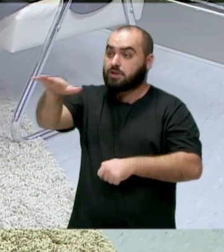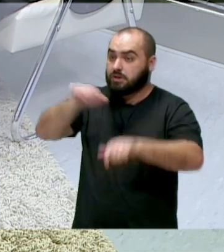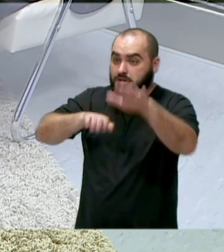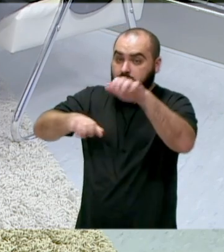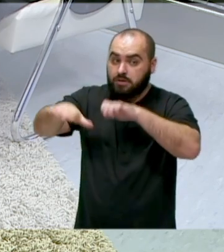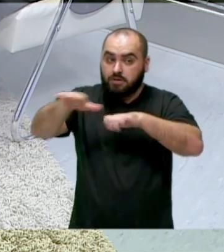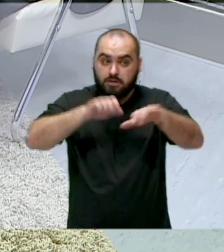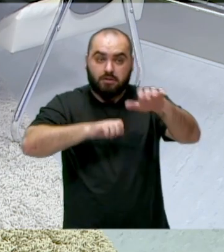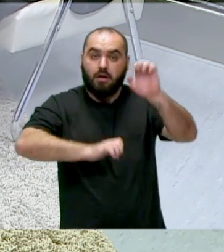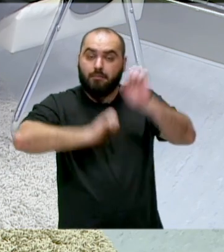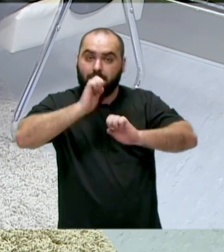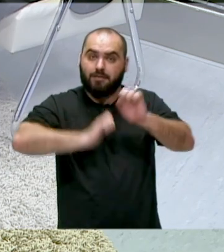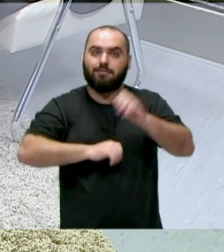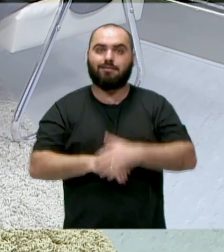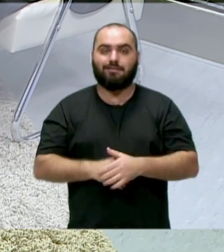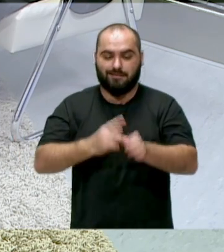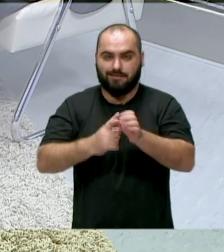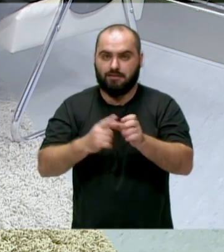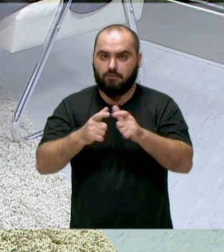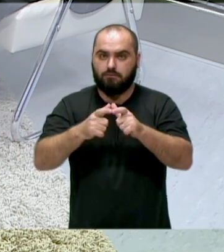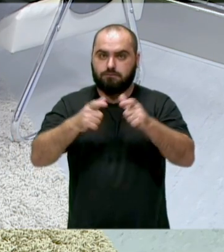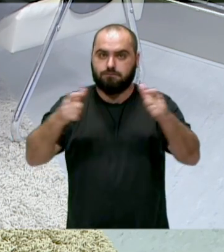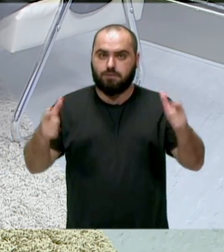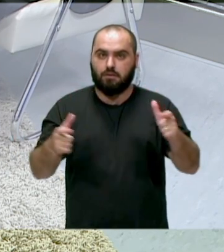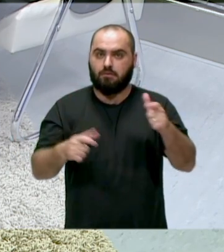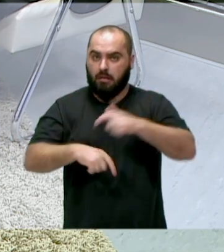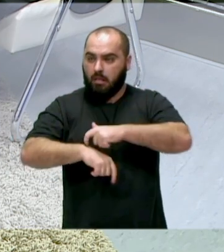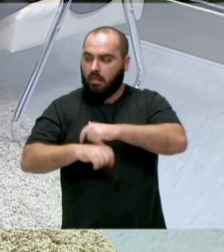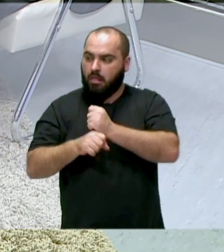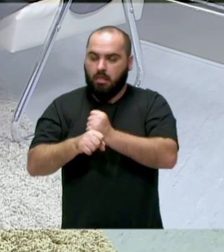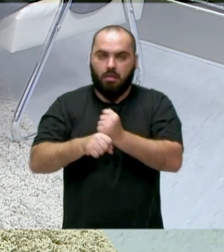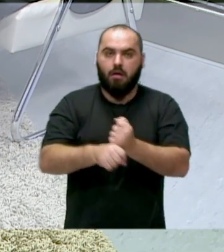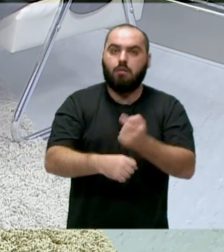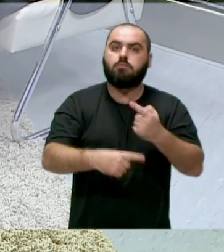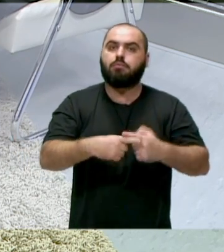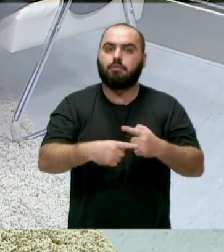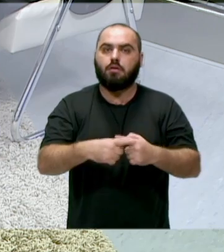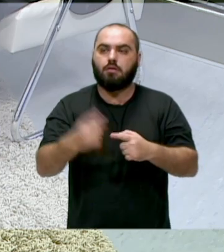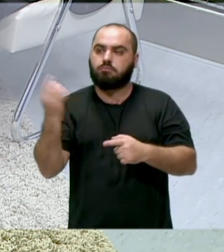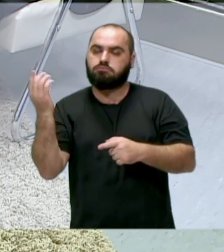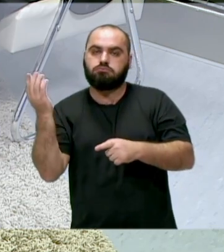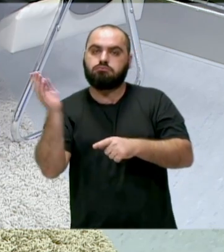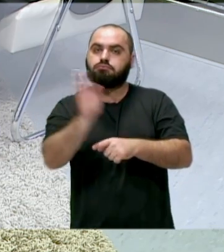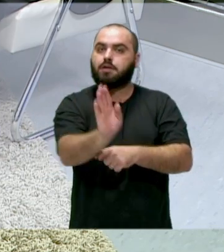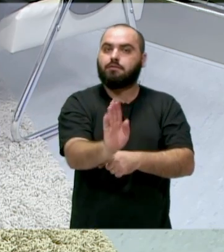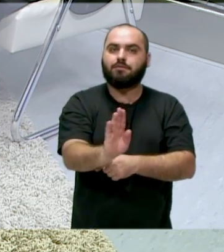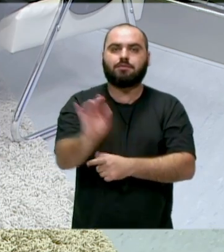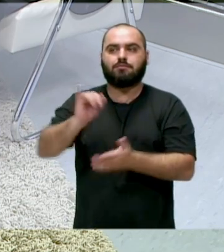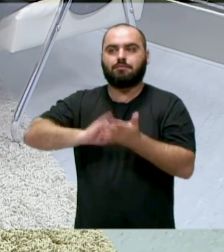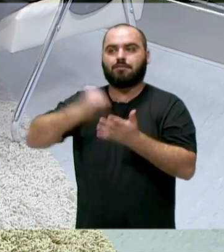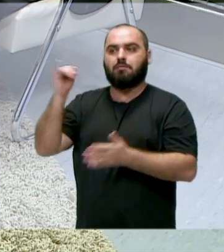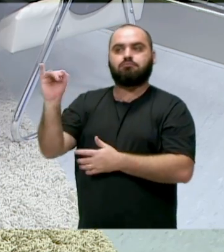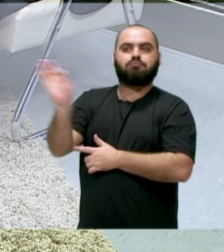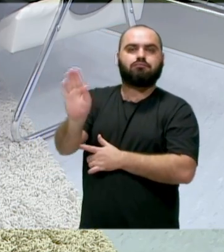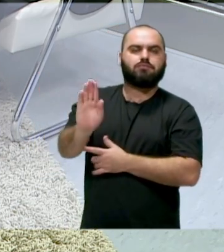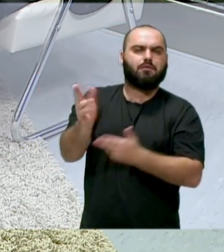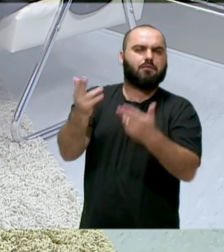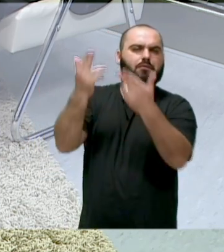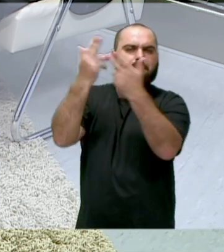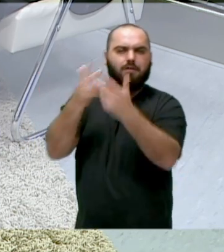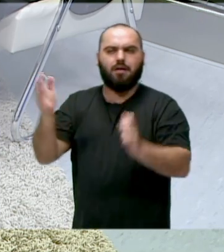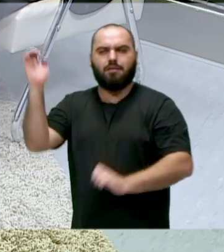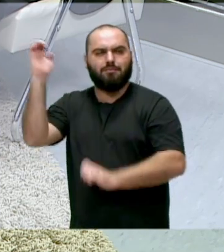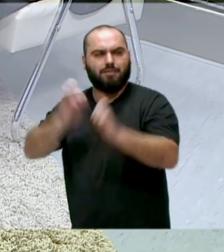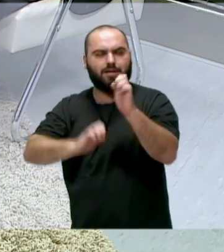nossa cidade, ela cresceu muito nos últimos tempos, justamente por causa do incentivo fiscal. Vários ramos no porto,